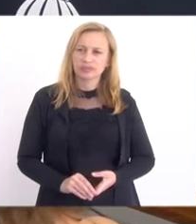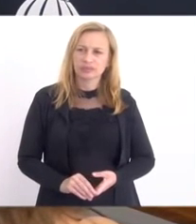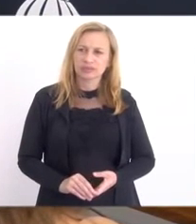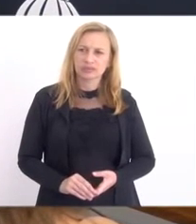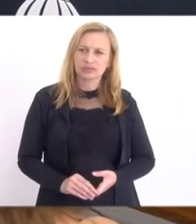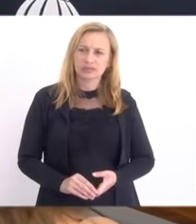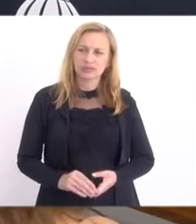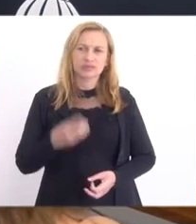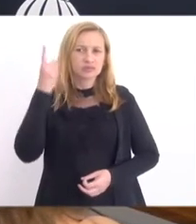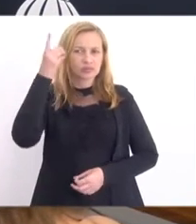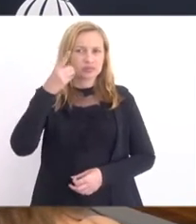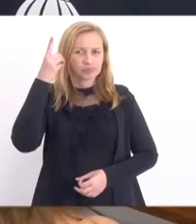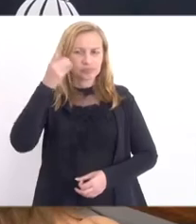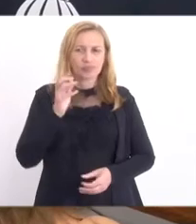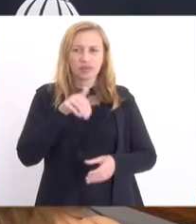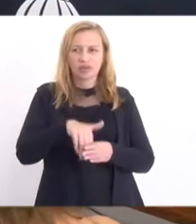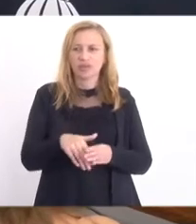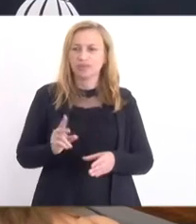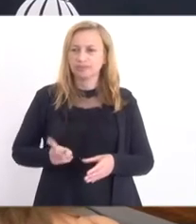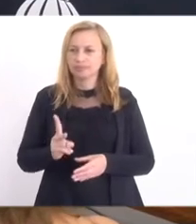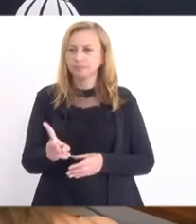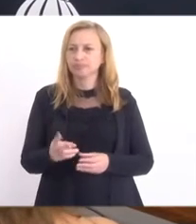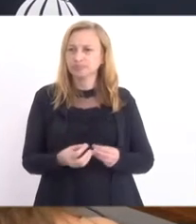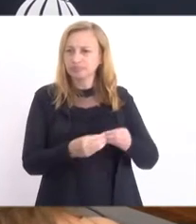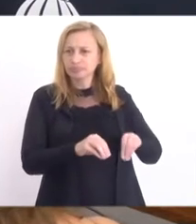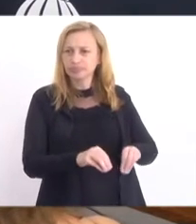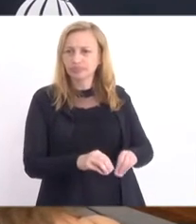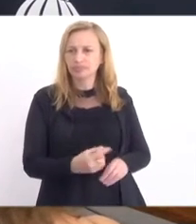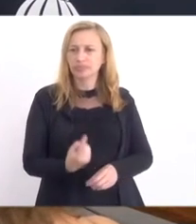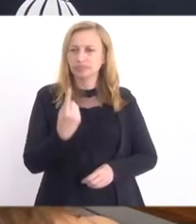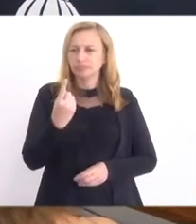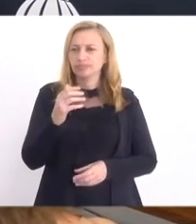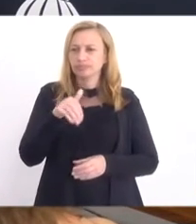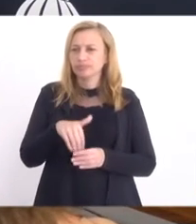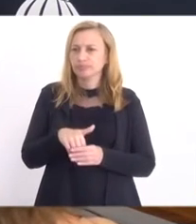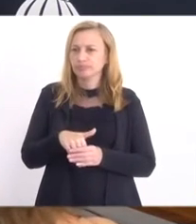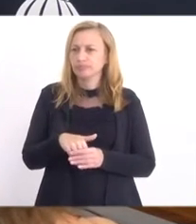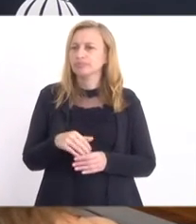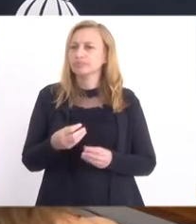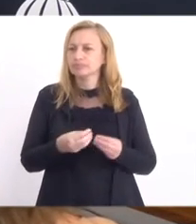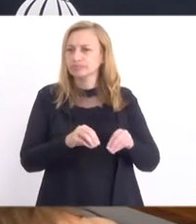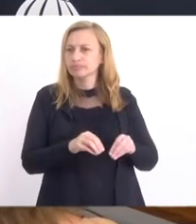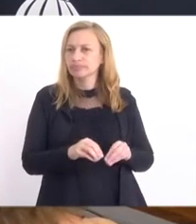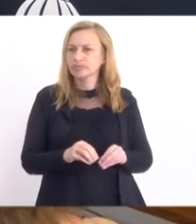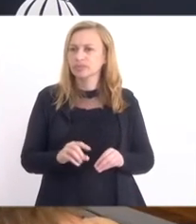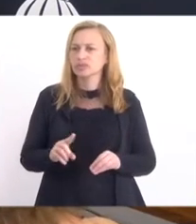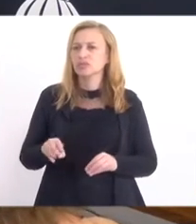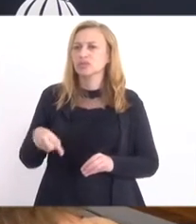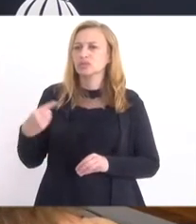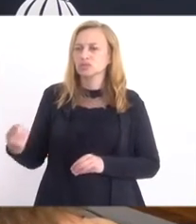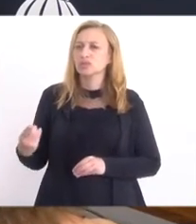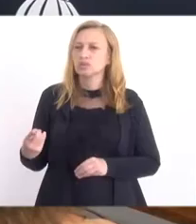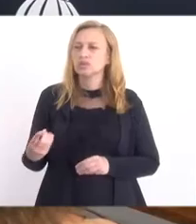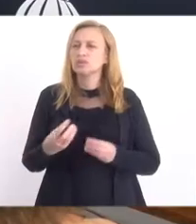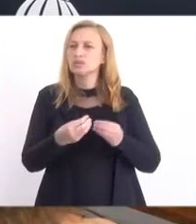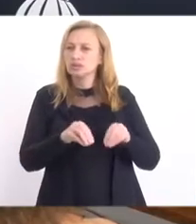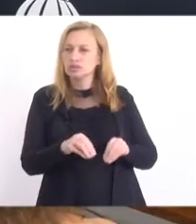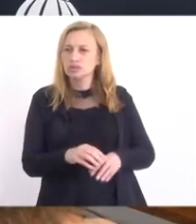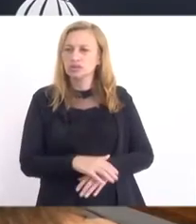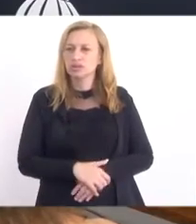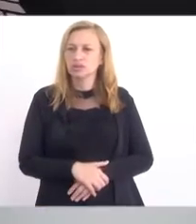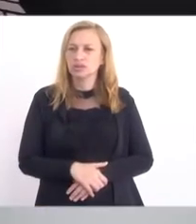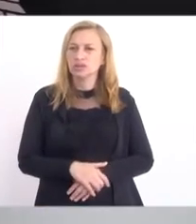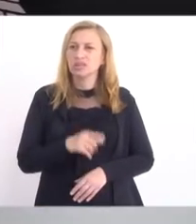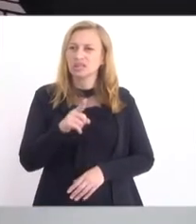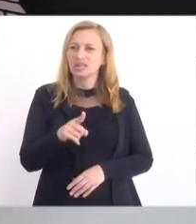Então, Luiz Paulo, mantém o voto pela prejudicabilidade, como voto dos demais deputados? Até porque isso também, mesmo que não fosse prejudicado, isso dava